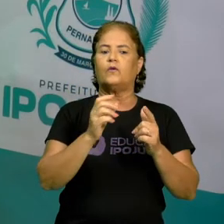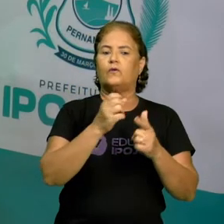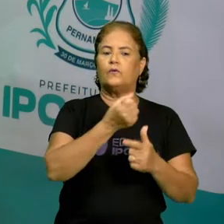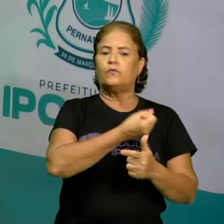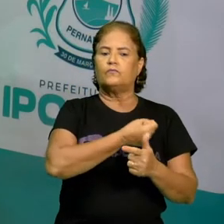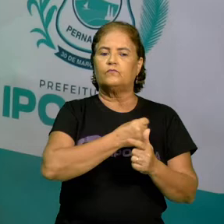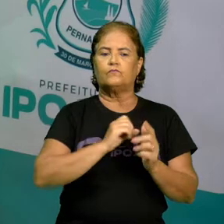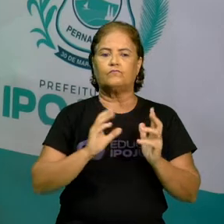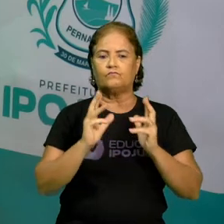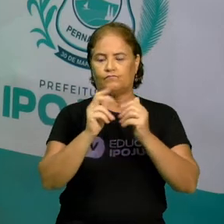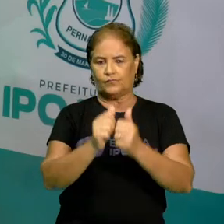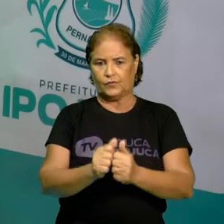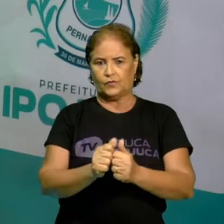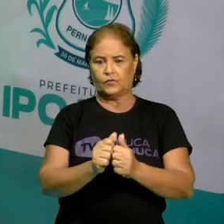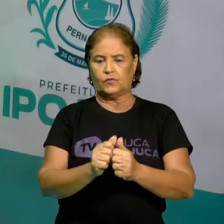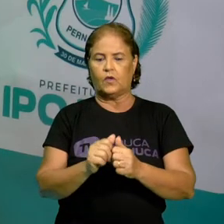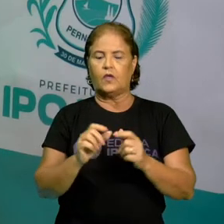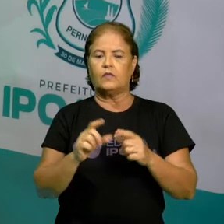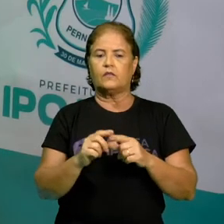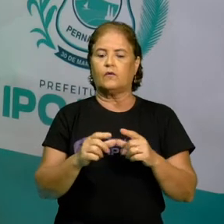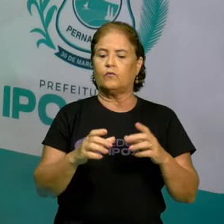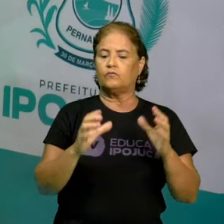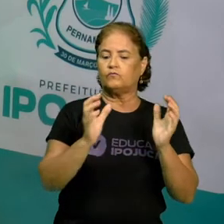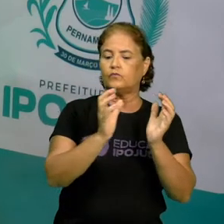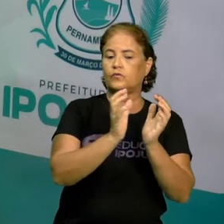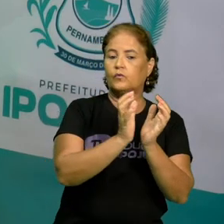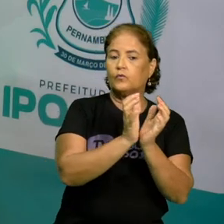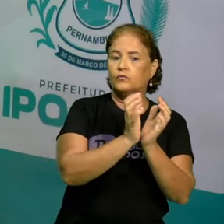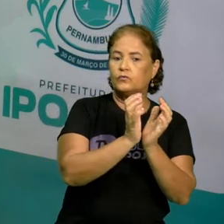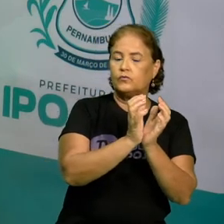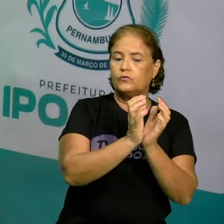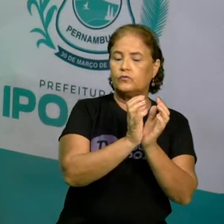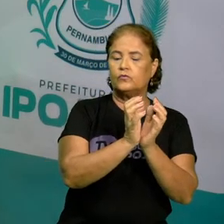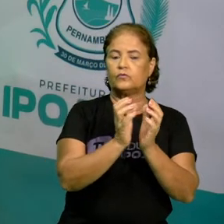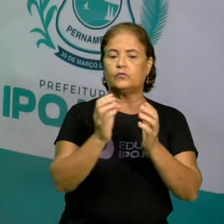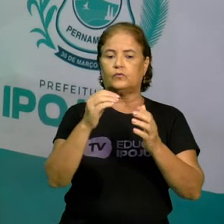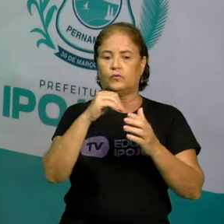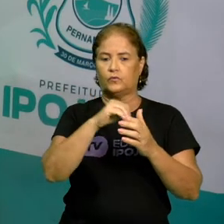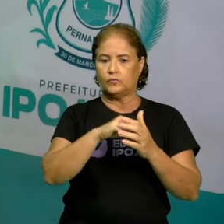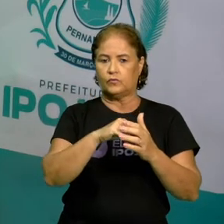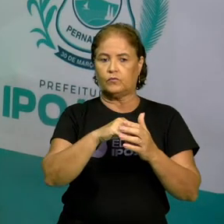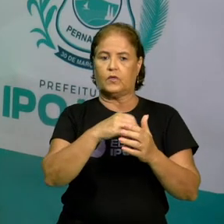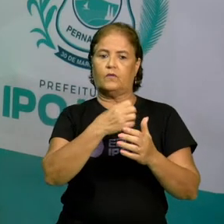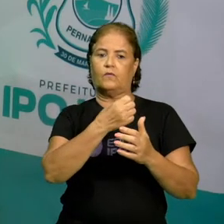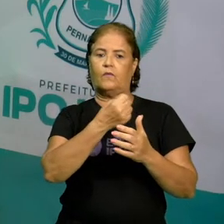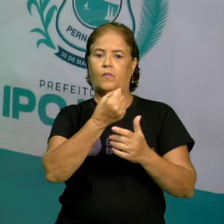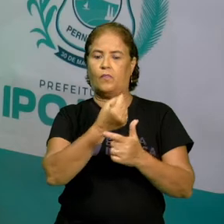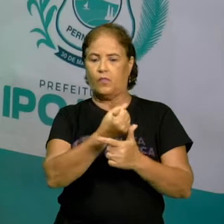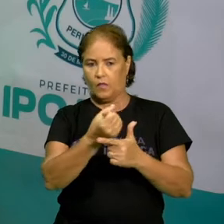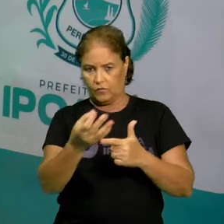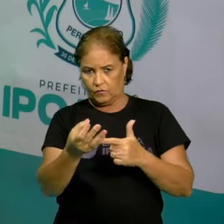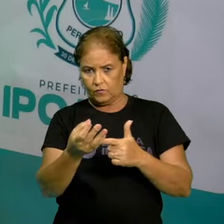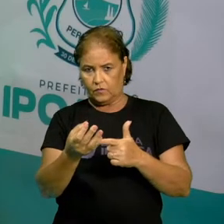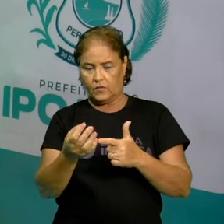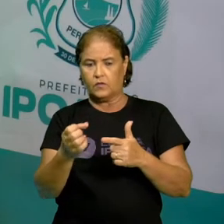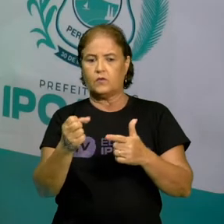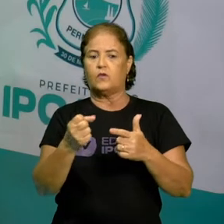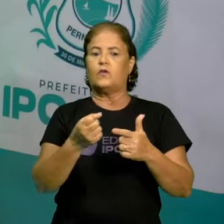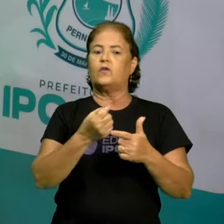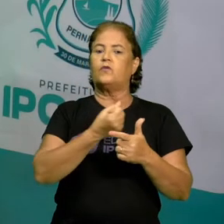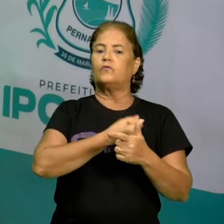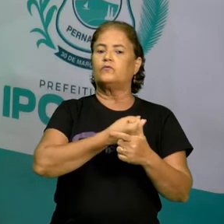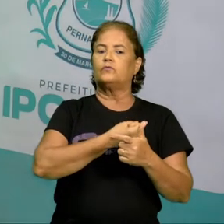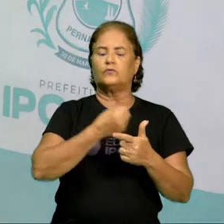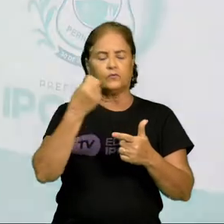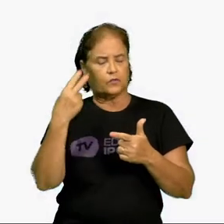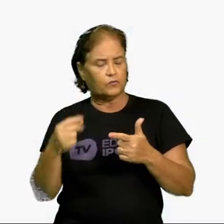inteiros estão contidos, ou seja, dentro do conjunto dos números racionais. Mas